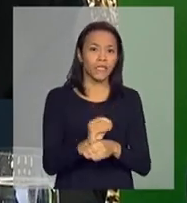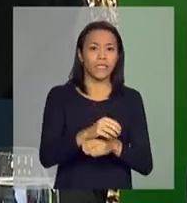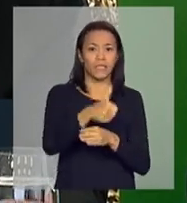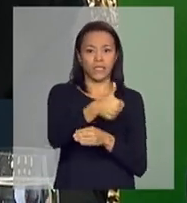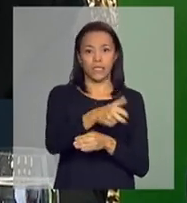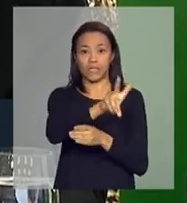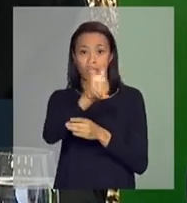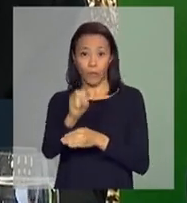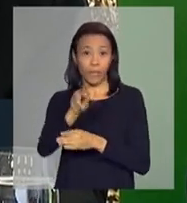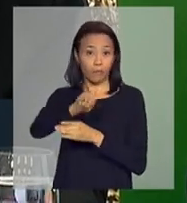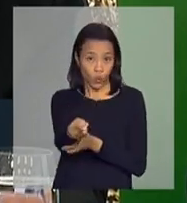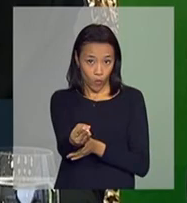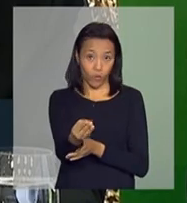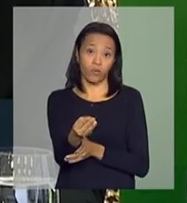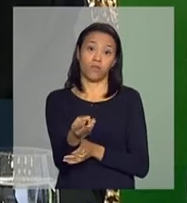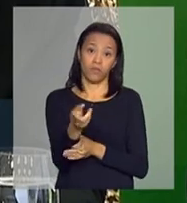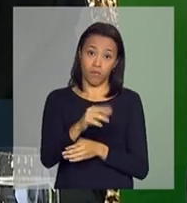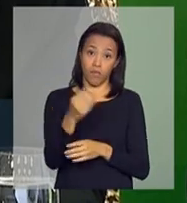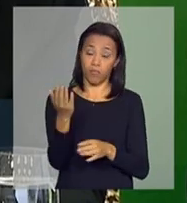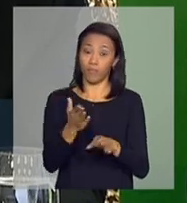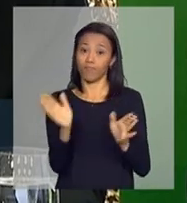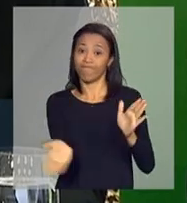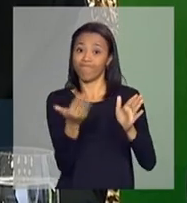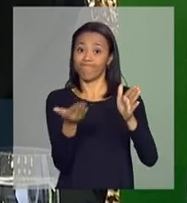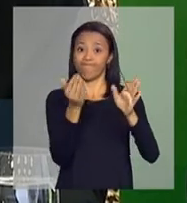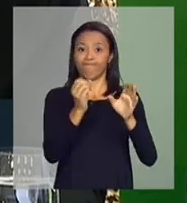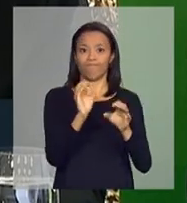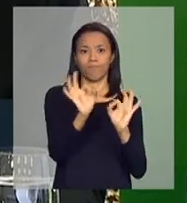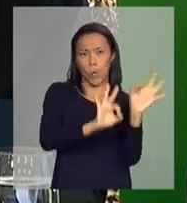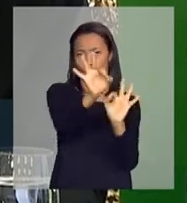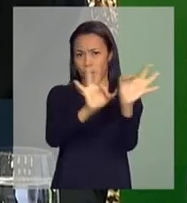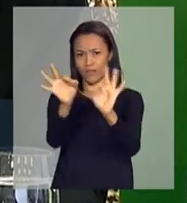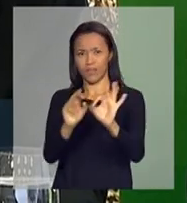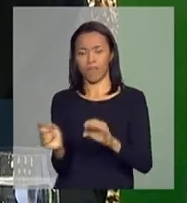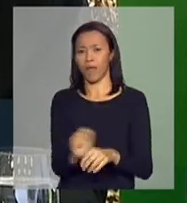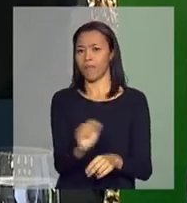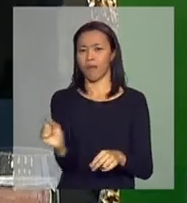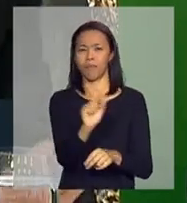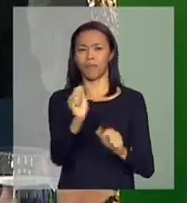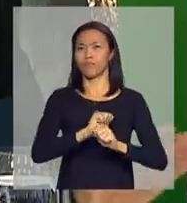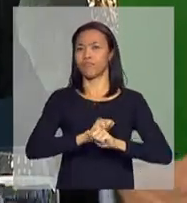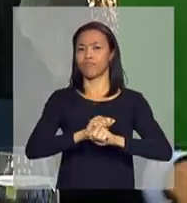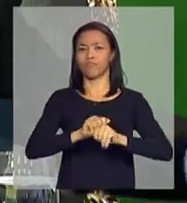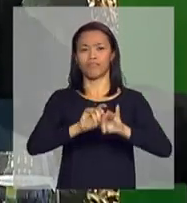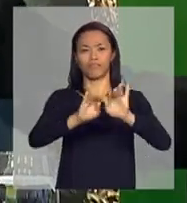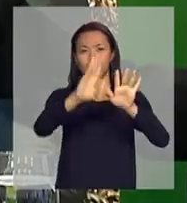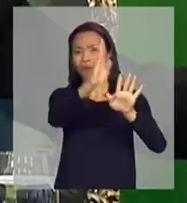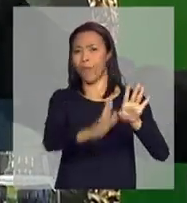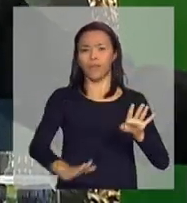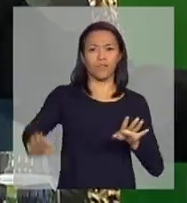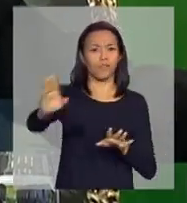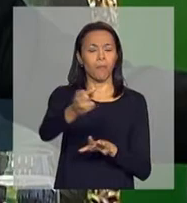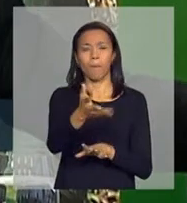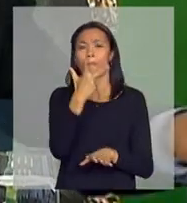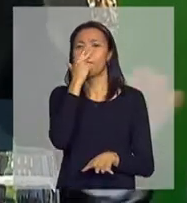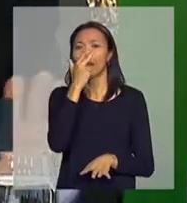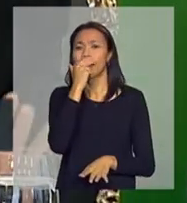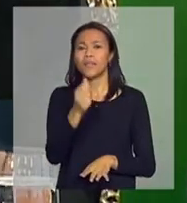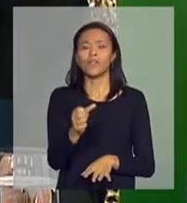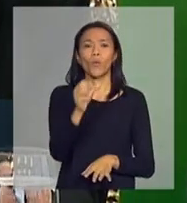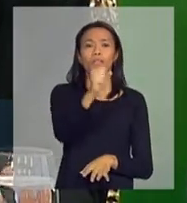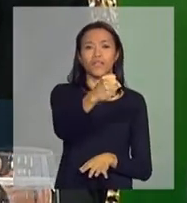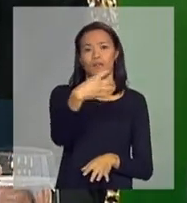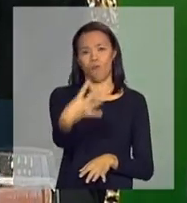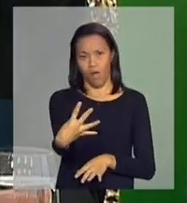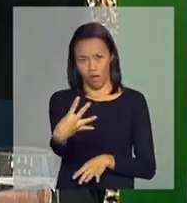milhões na modernização desses armazéns, espalhados pelo país como um todo. Parece que são 84